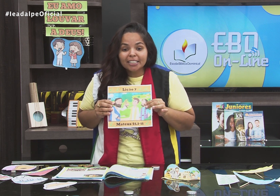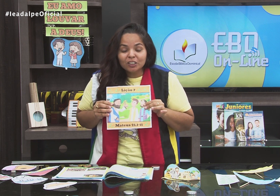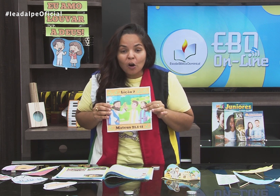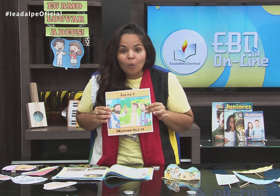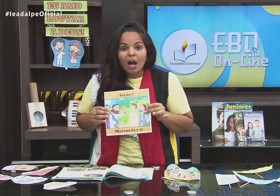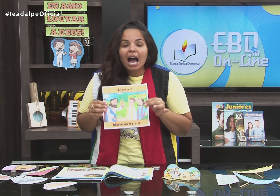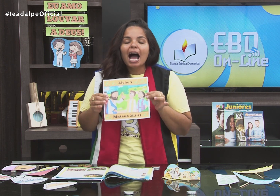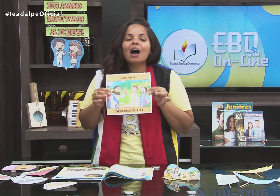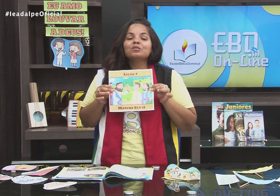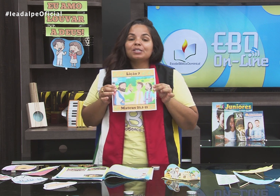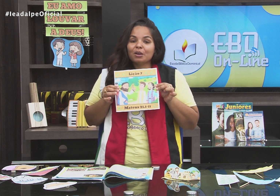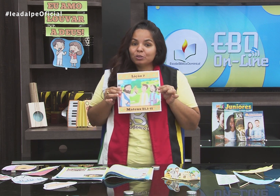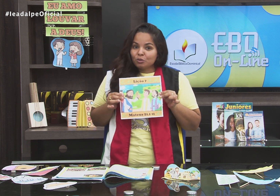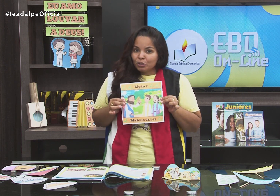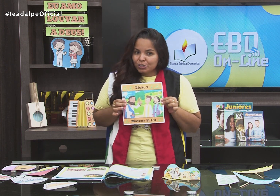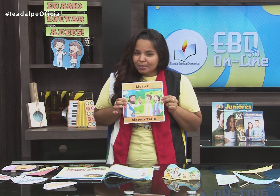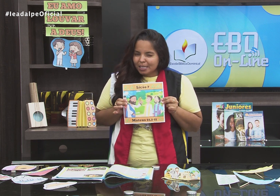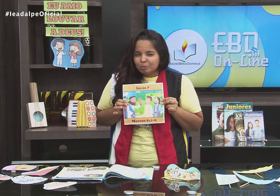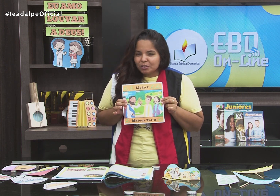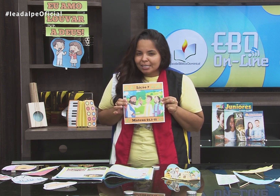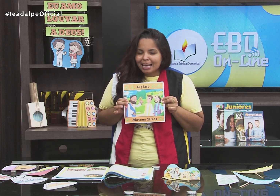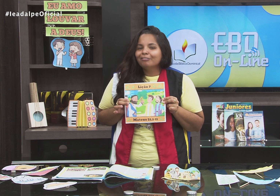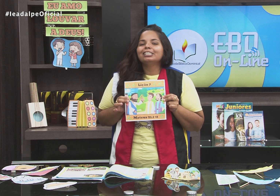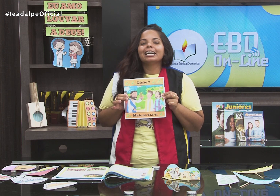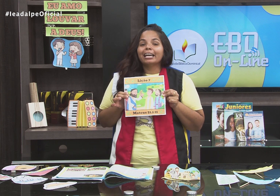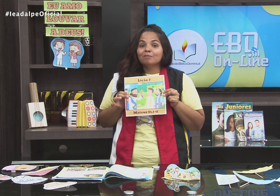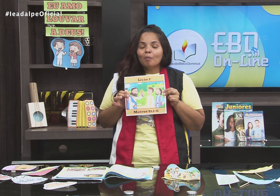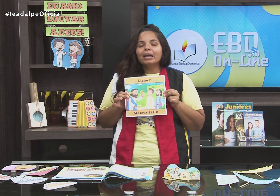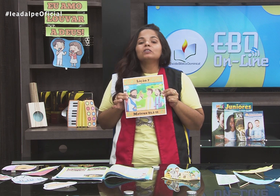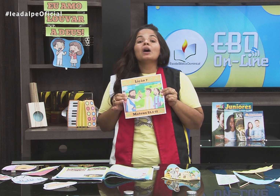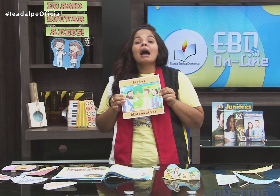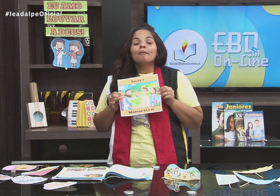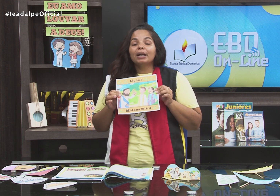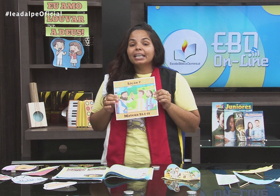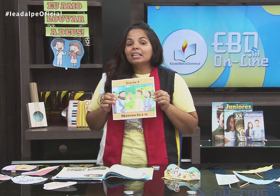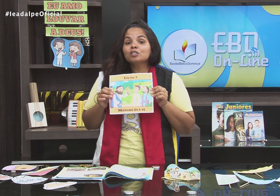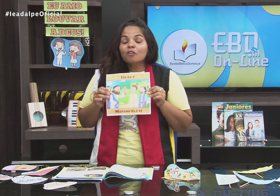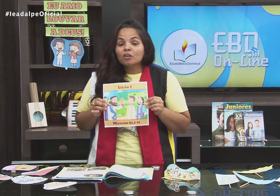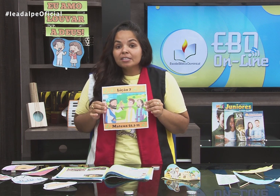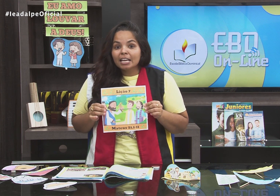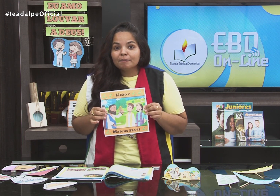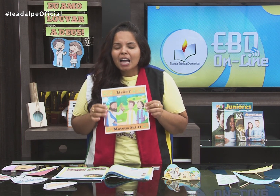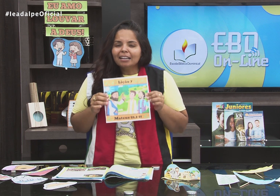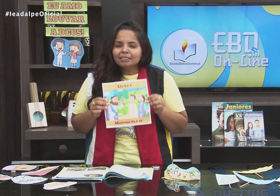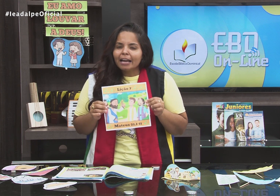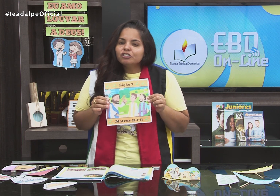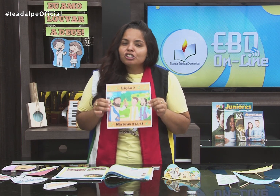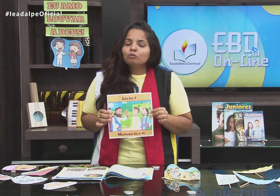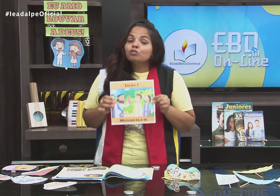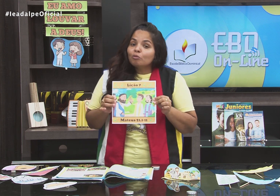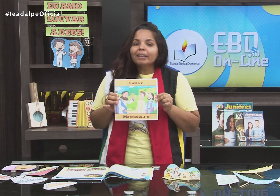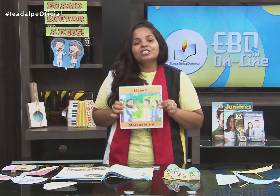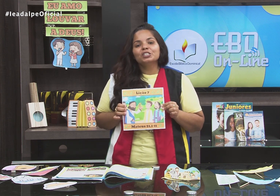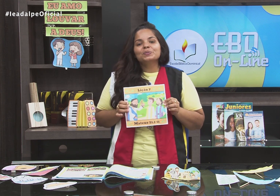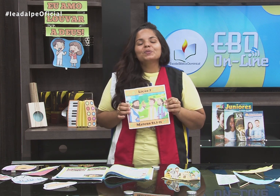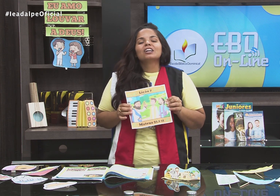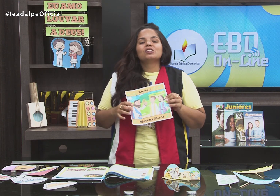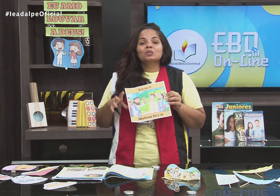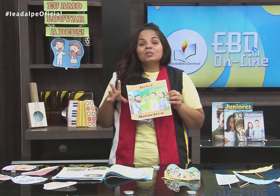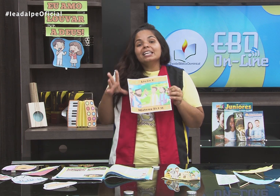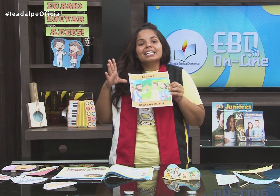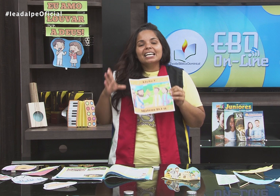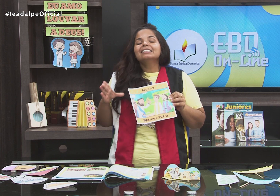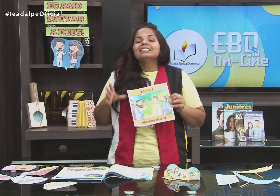ordenou aos seus dois discípulos que estavam ali naquele momento para que eles fossem atrás de um jumentinho.